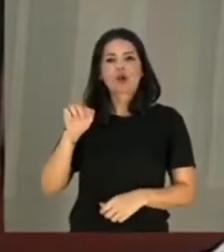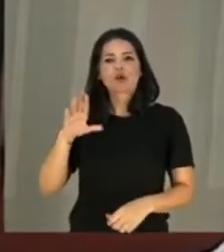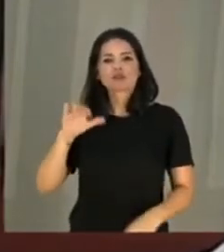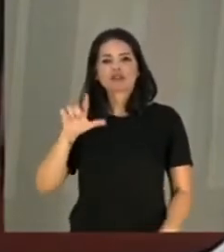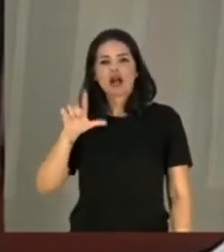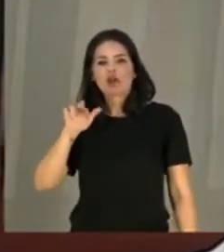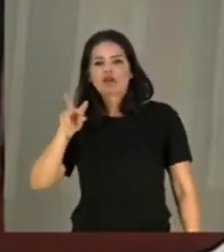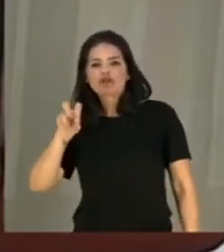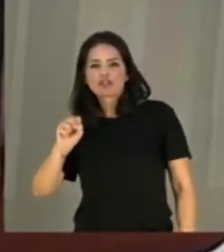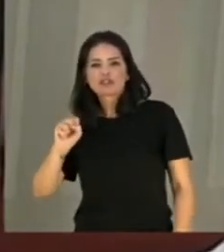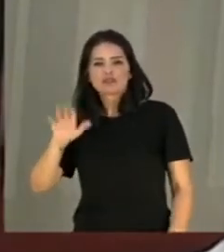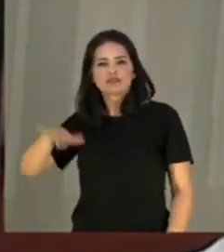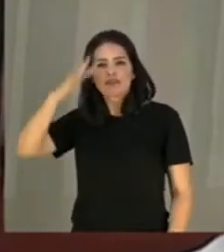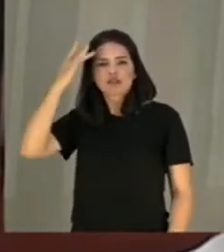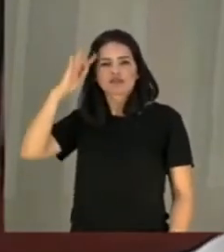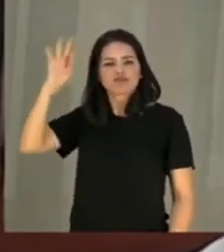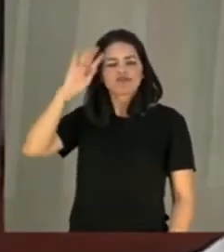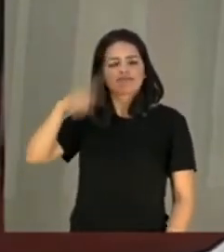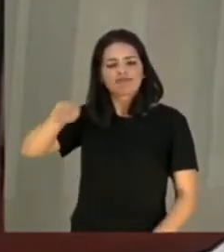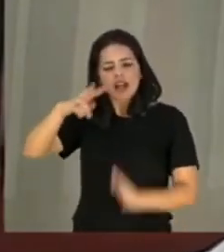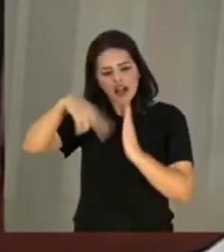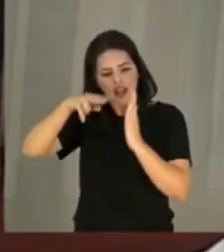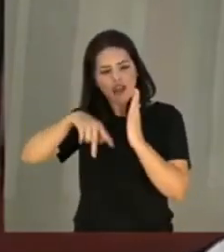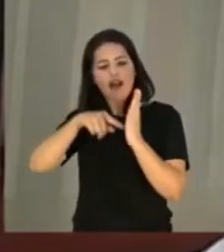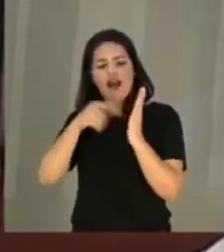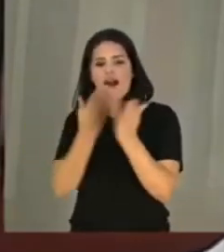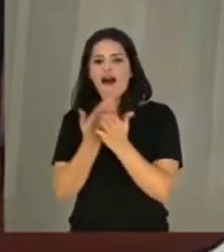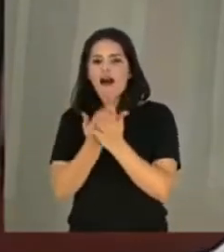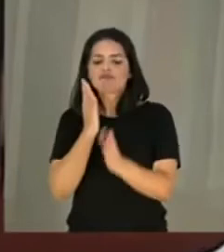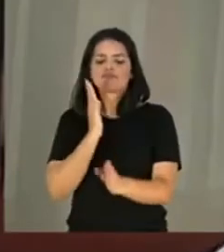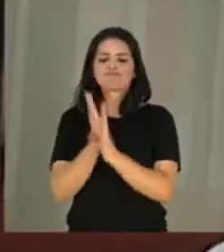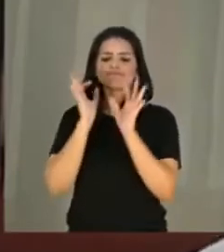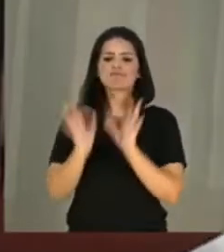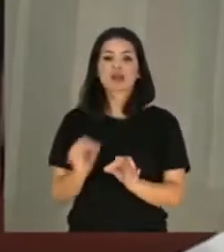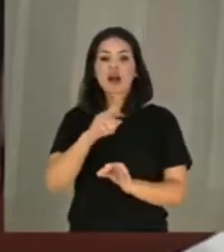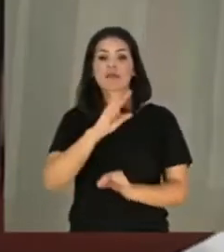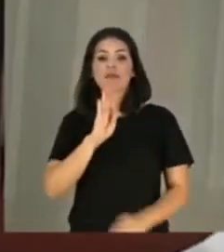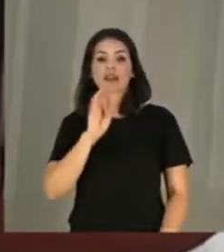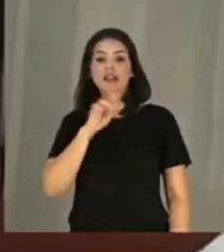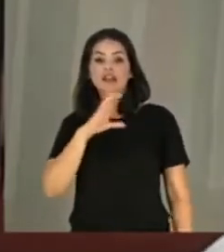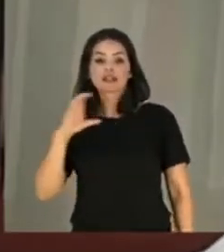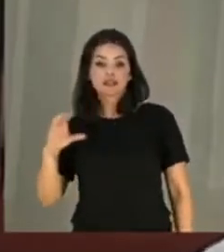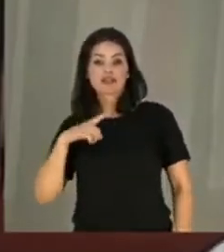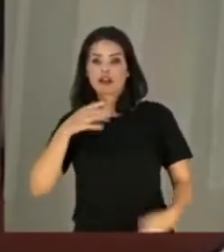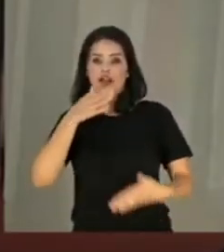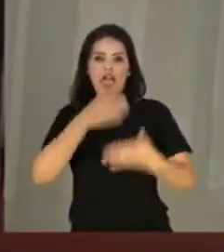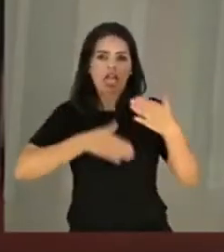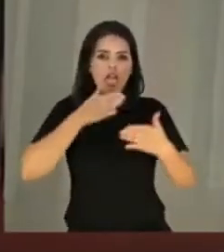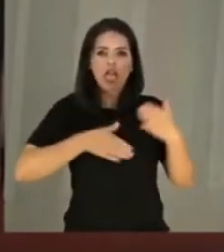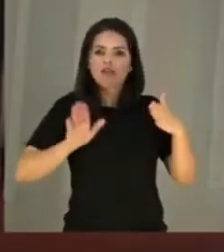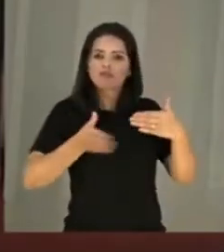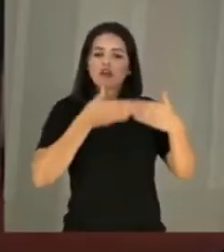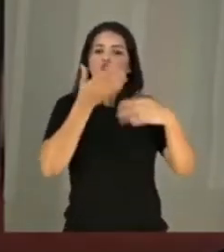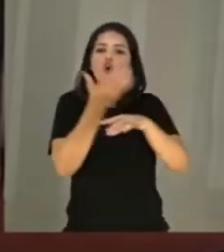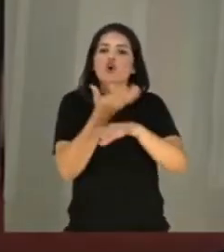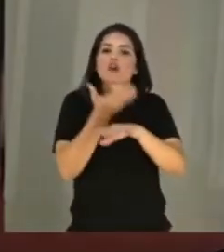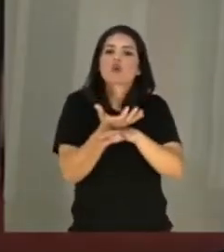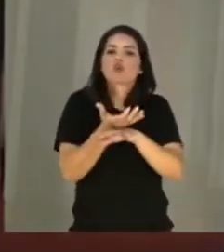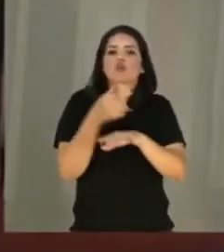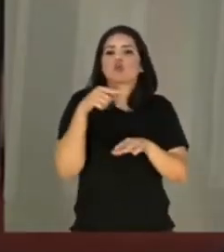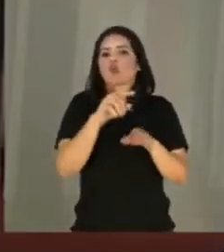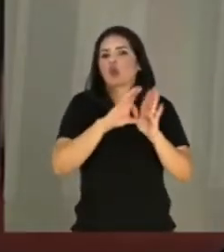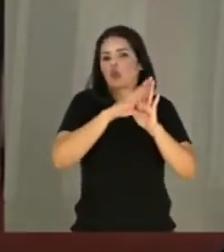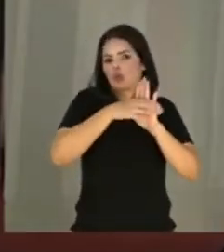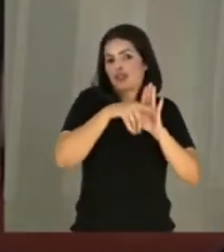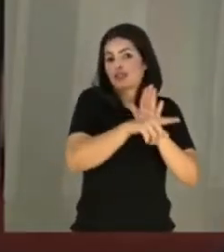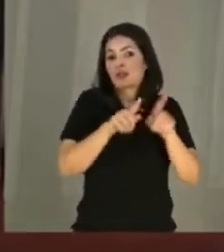e Deitos, que constatam que a BNCC expressa a contenção ou restrição do acesso aos conteúdos disciplinares, bem como